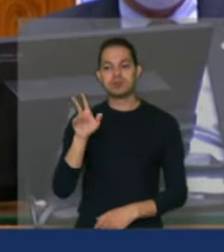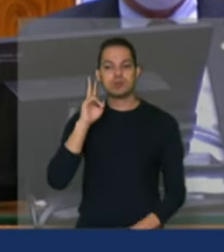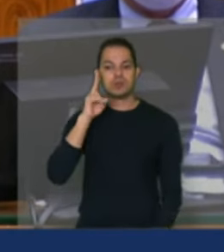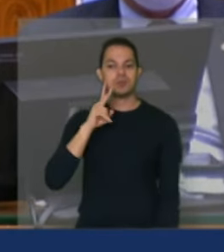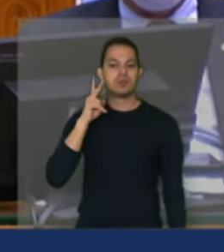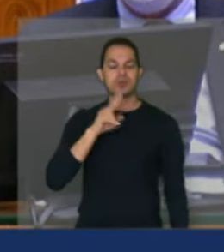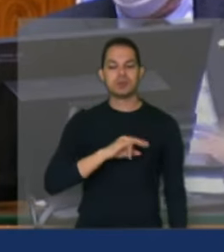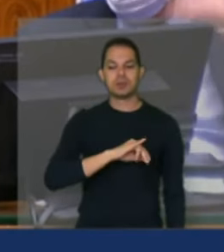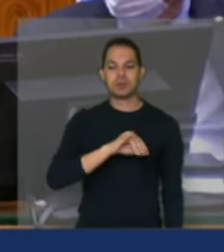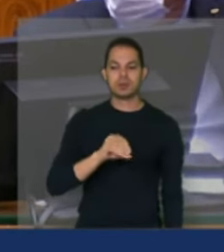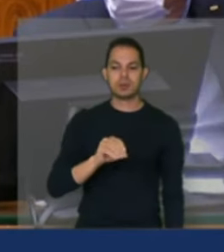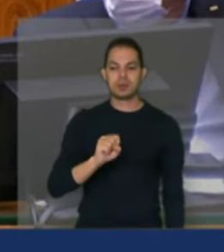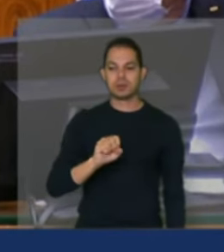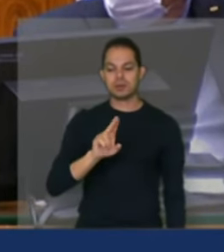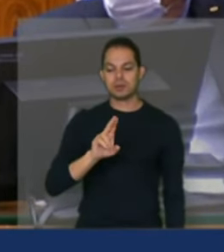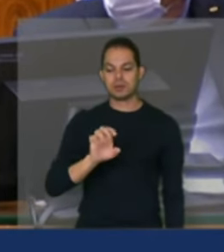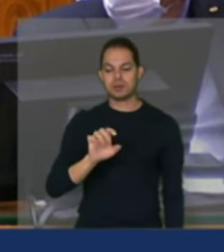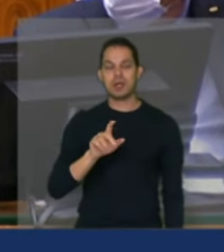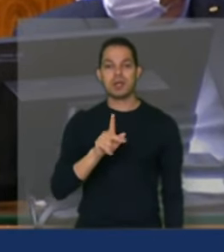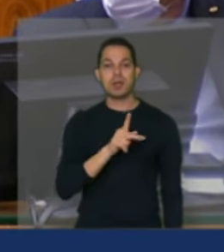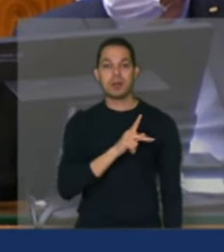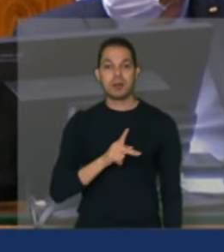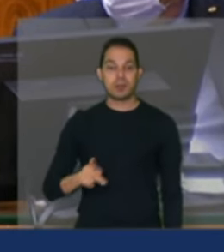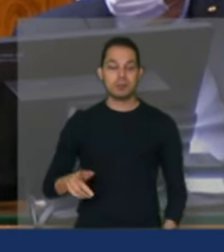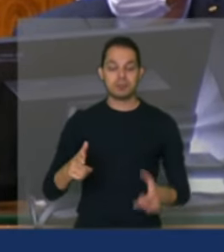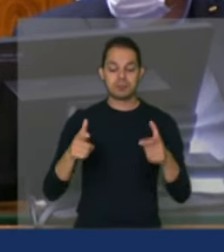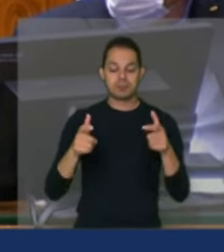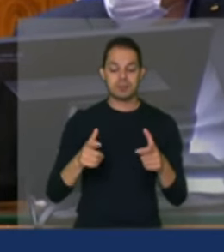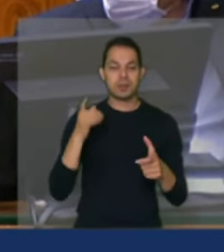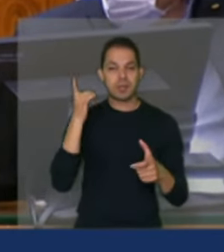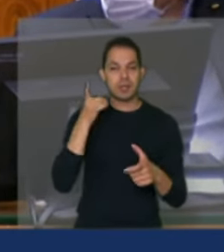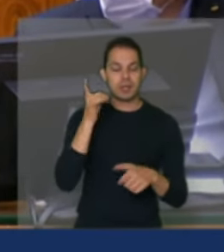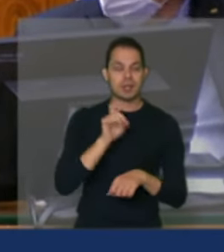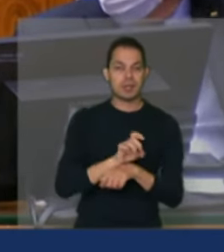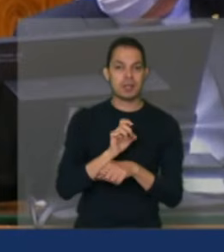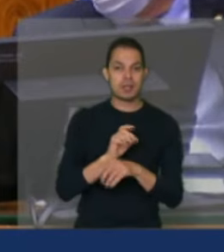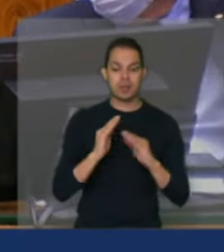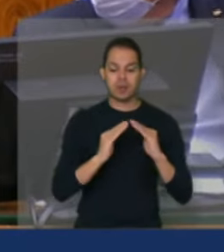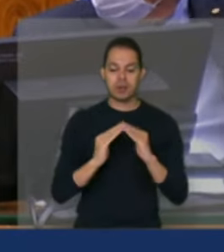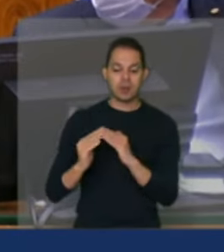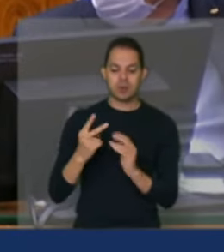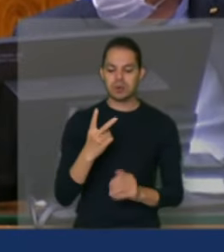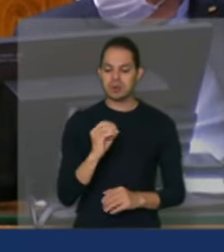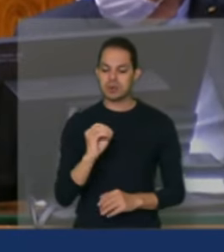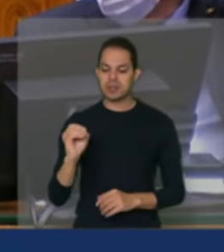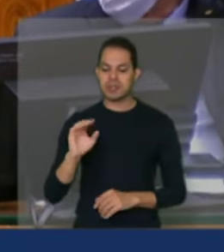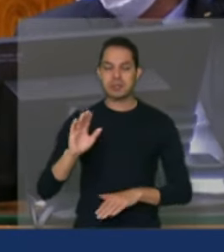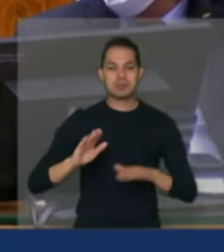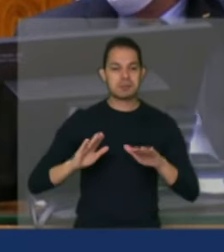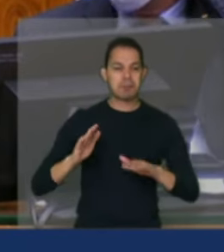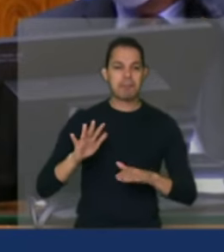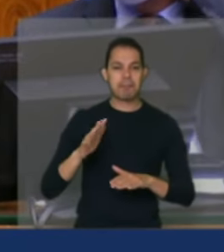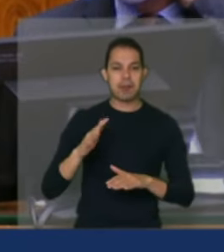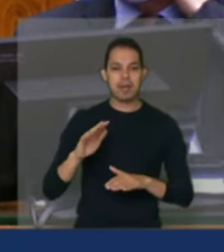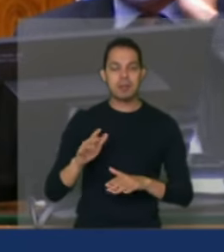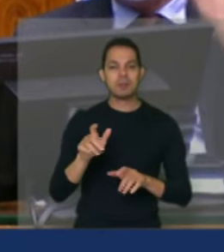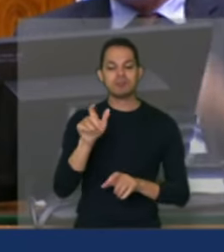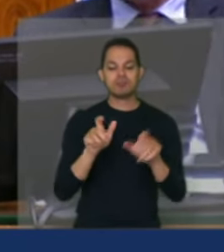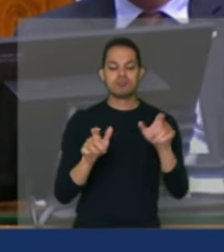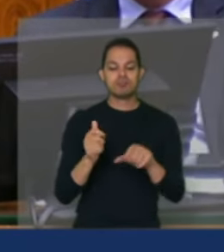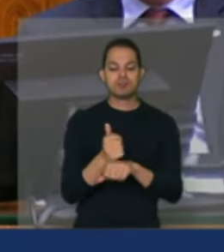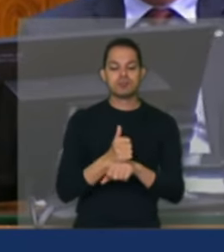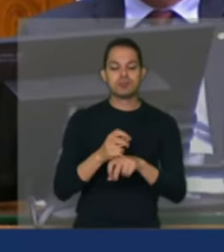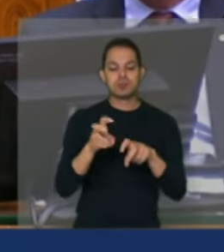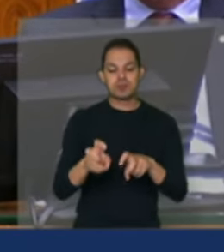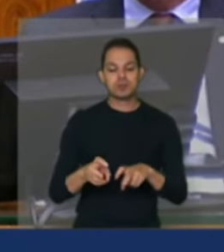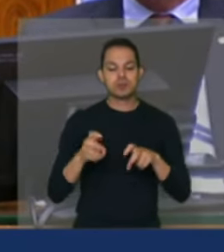Corral Novo presidente da Câmara onde entregarmos 200 casas popular e o clamor dos agricultores familiares era também a questão do Garantia Safra